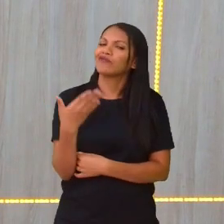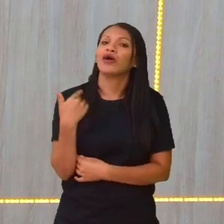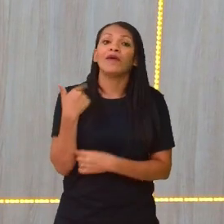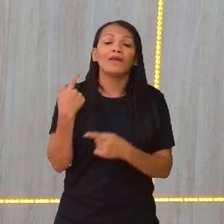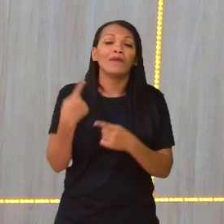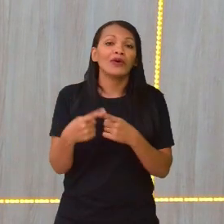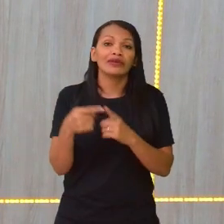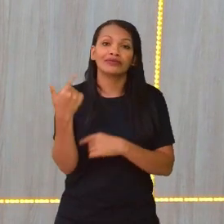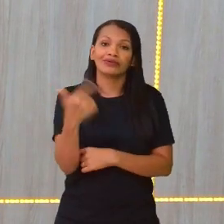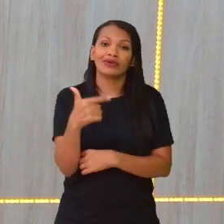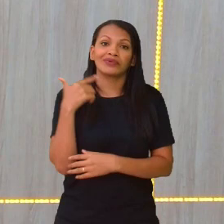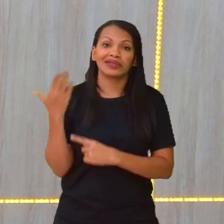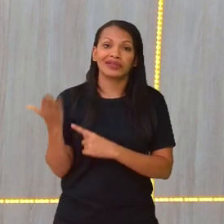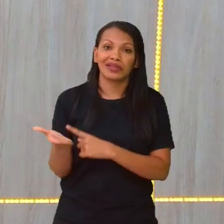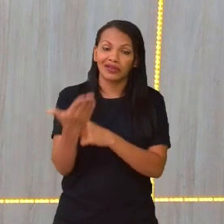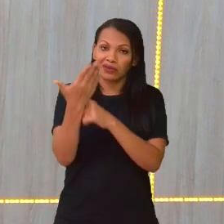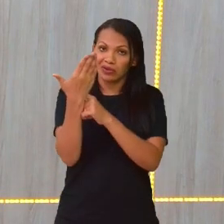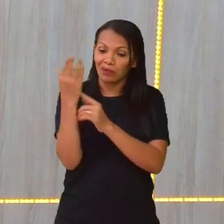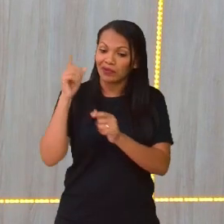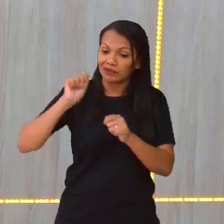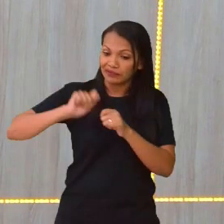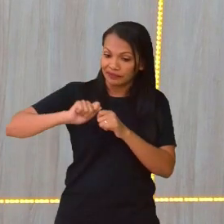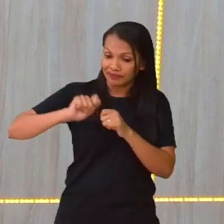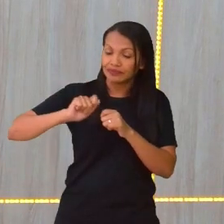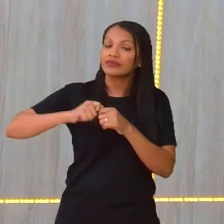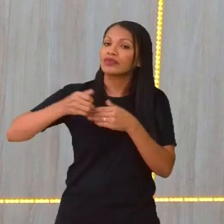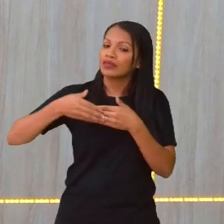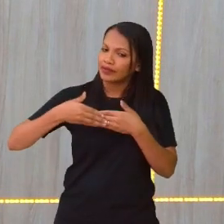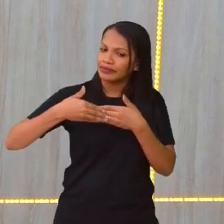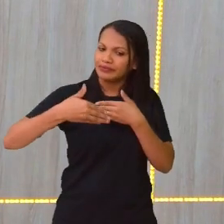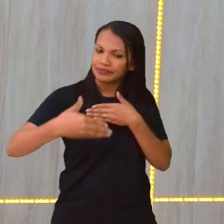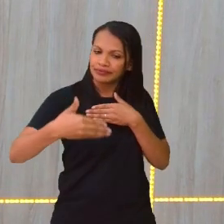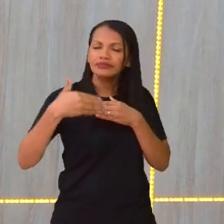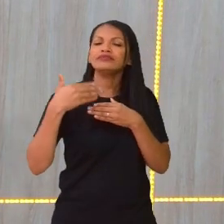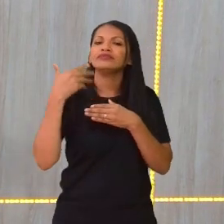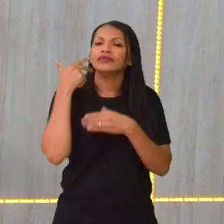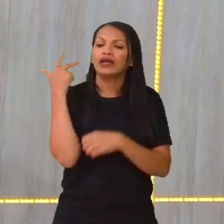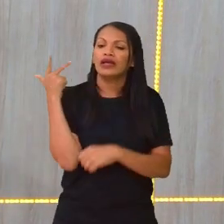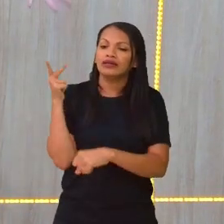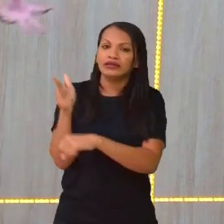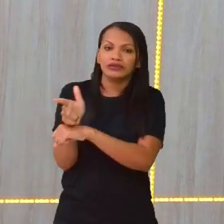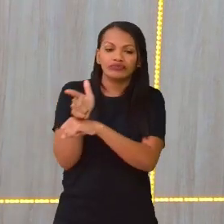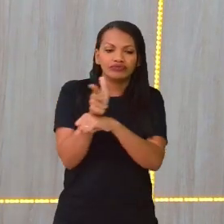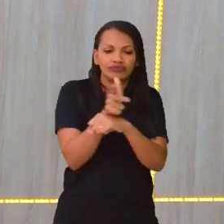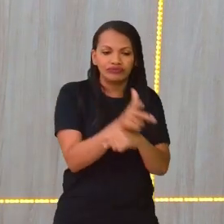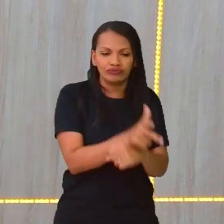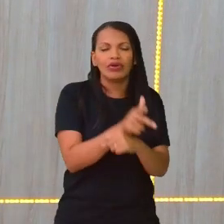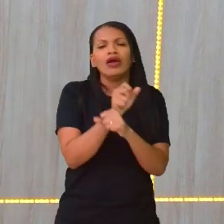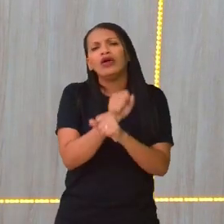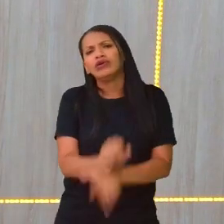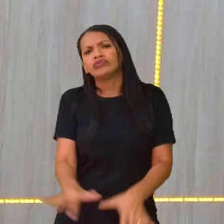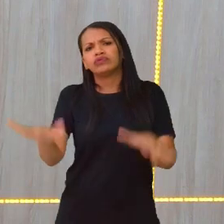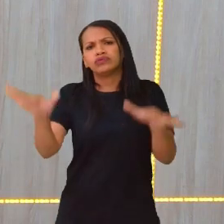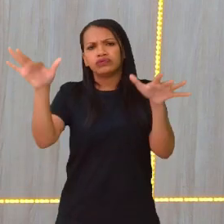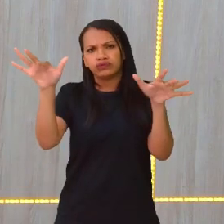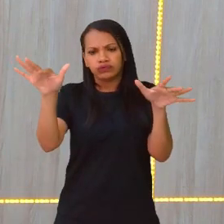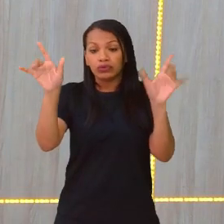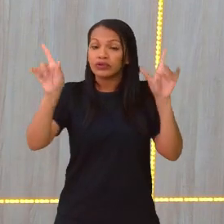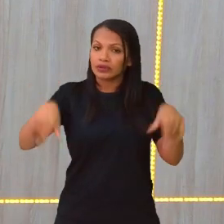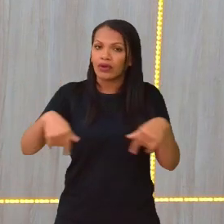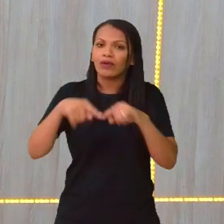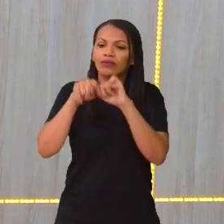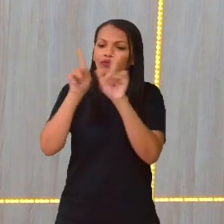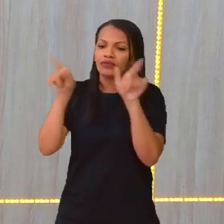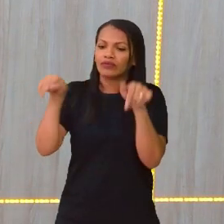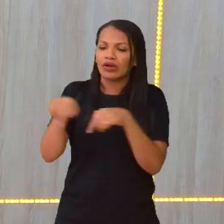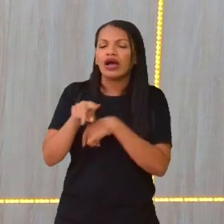gente não tinha tecnologia para fazer isso. Então, a partir do momento em que as câmeras se difundiram, né? E se propagaram, o VAR passou